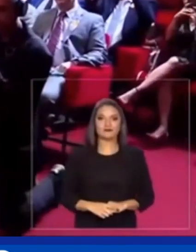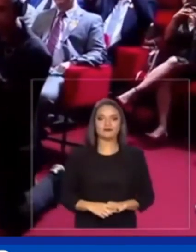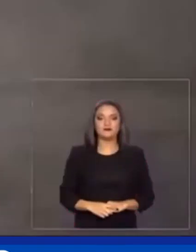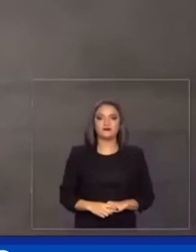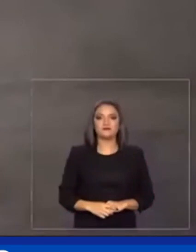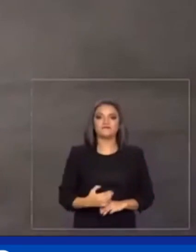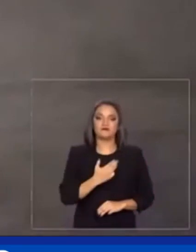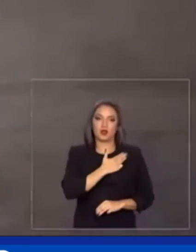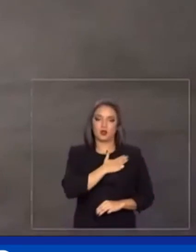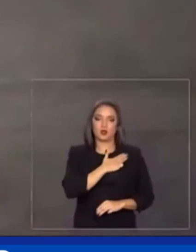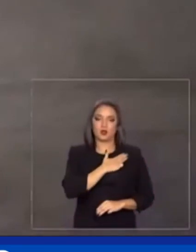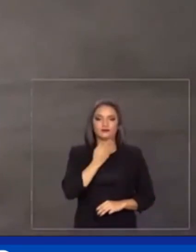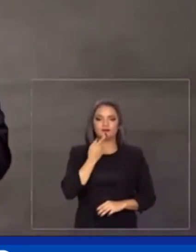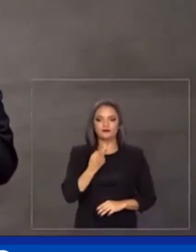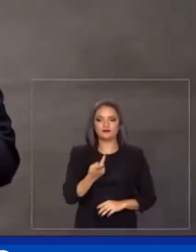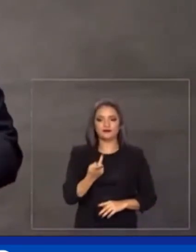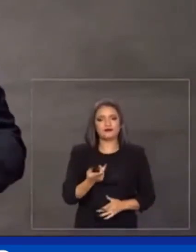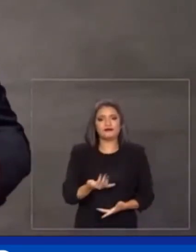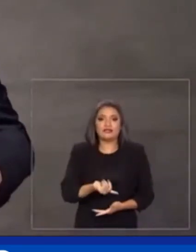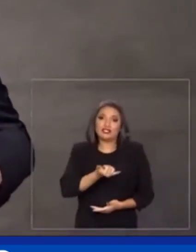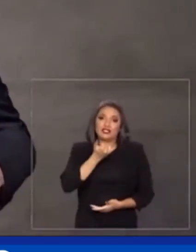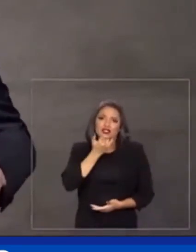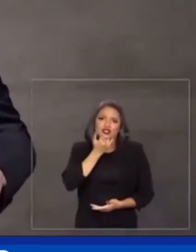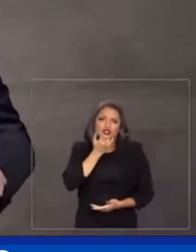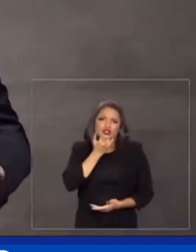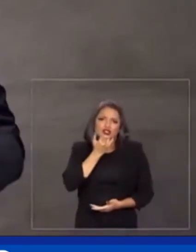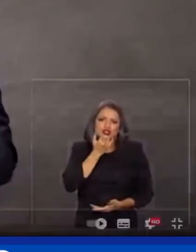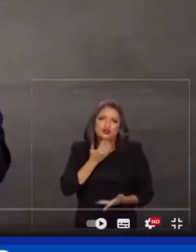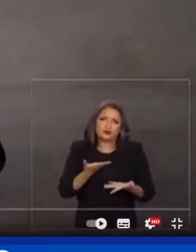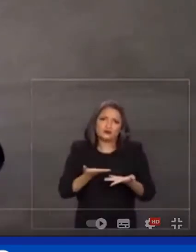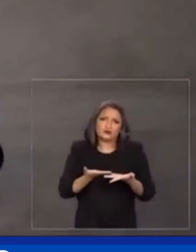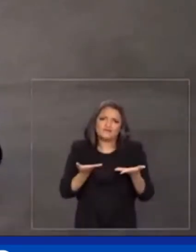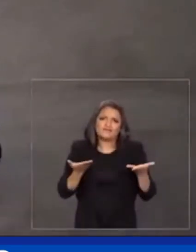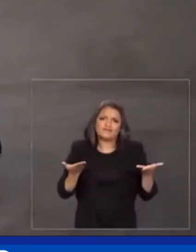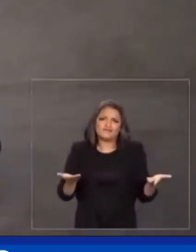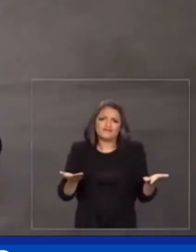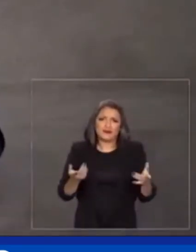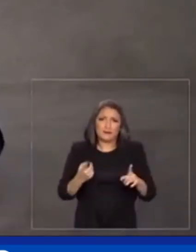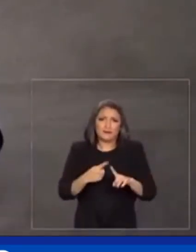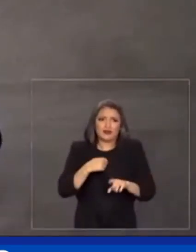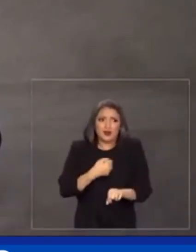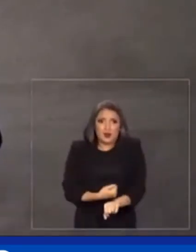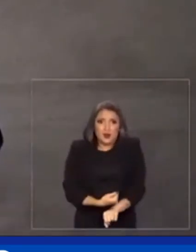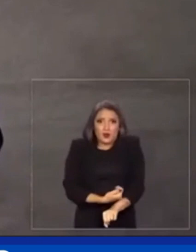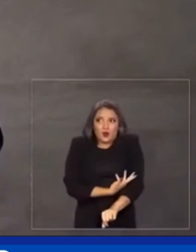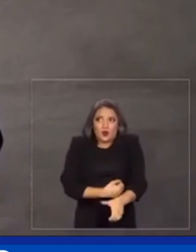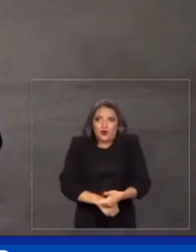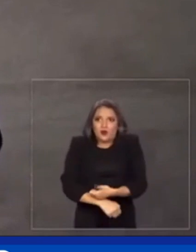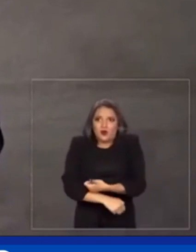Eu quero pedir desculpas a vocês pela emoção.